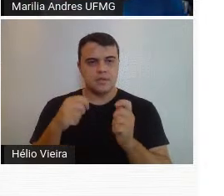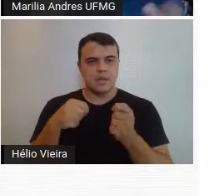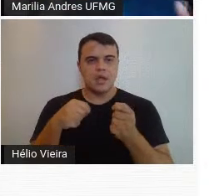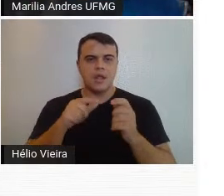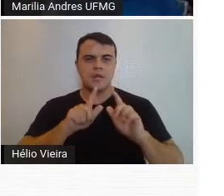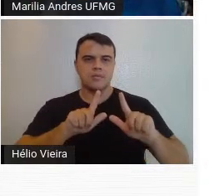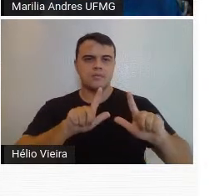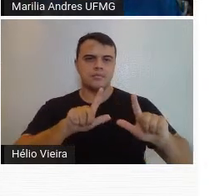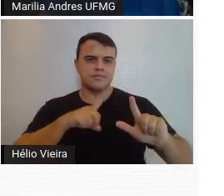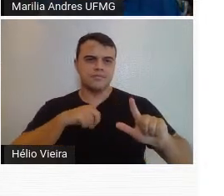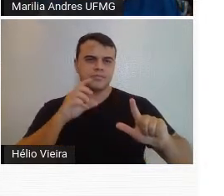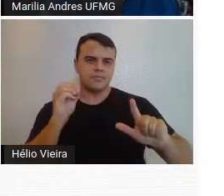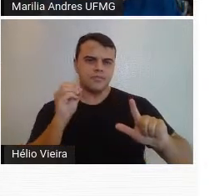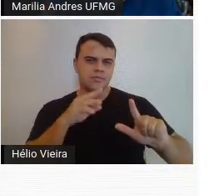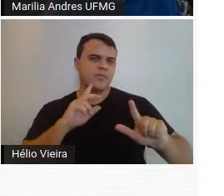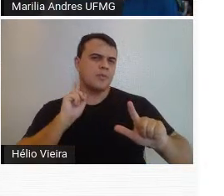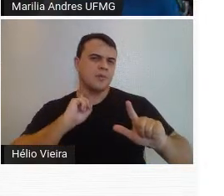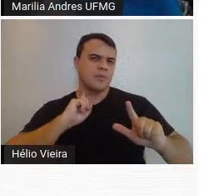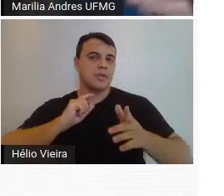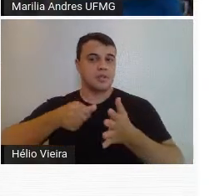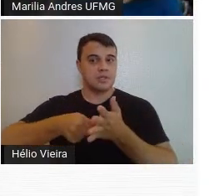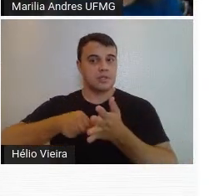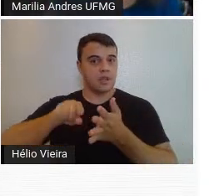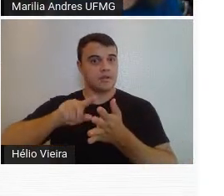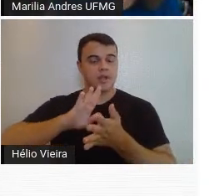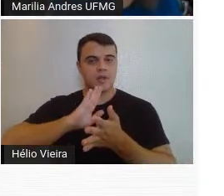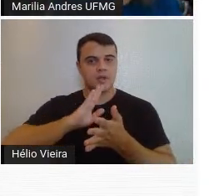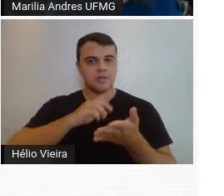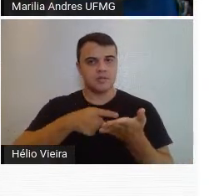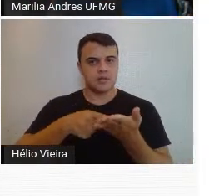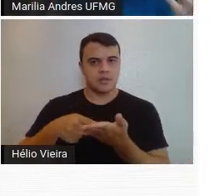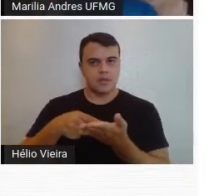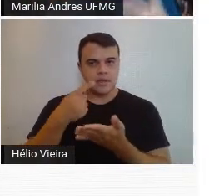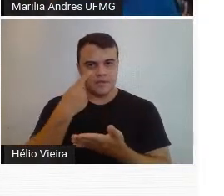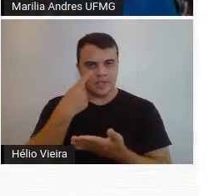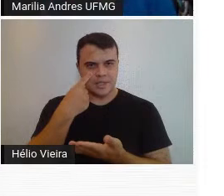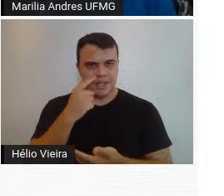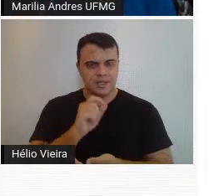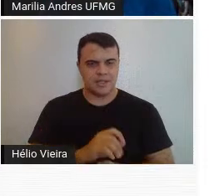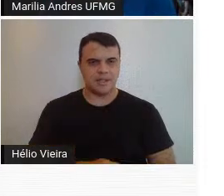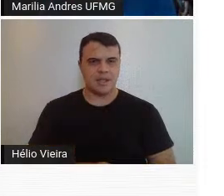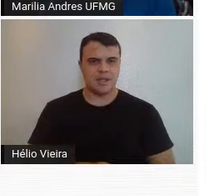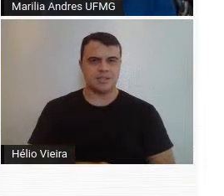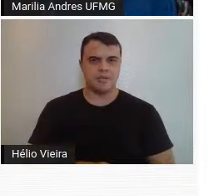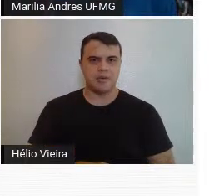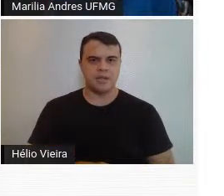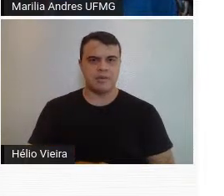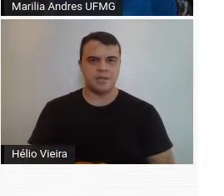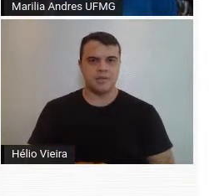retrospectiva dela, no Minas Tênis Clube, porque vocês todos estão convidados. Pode passar.